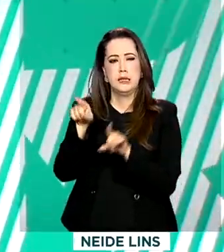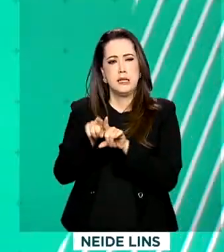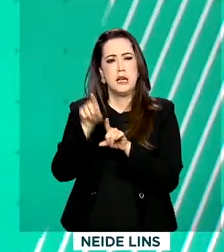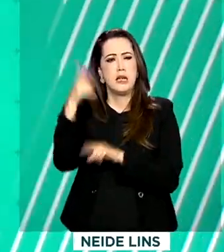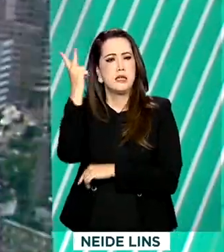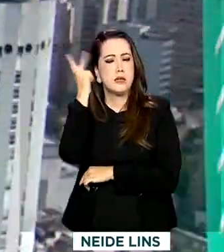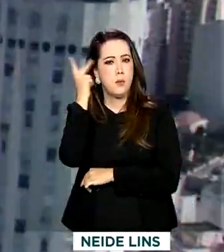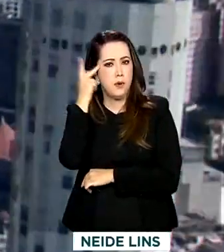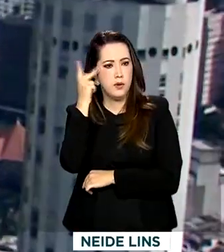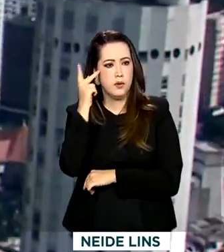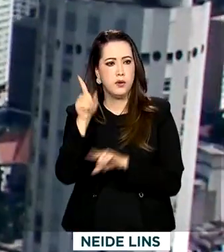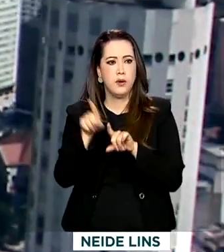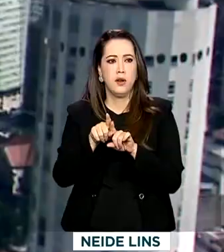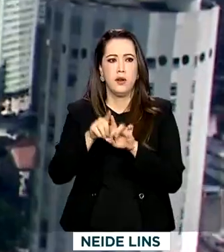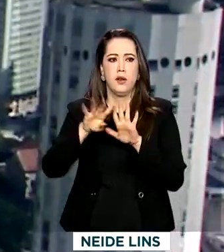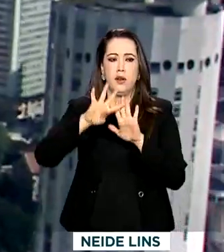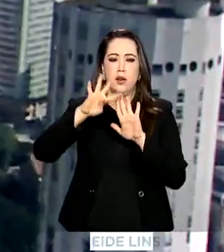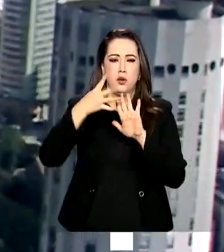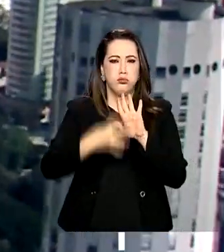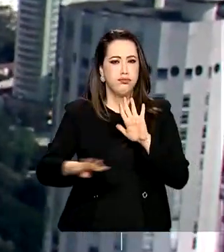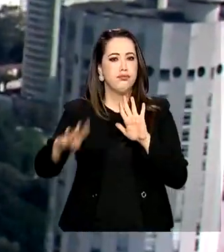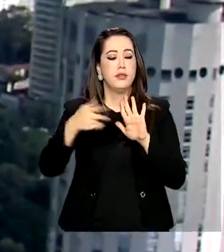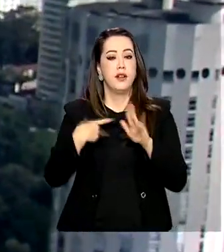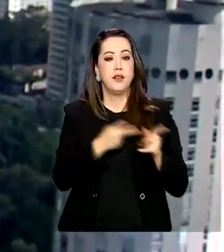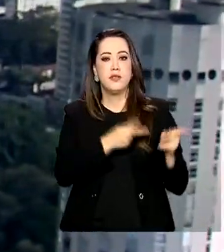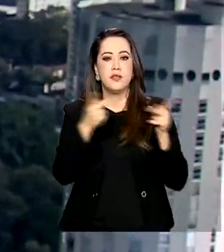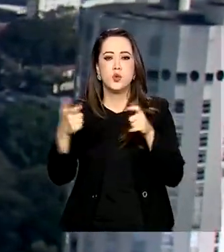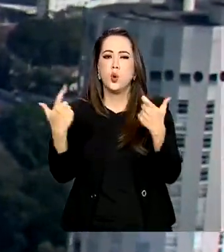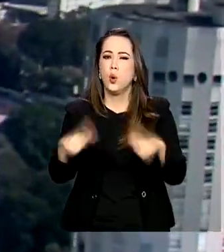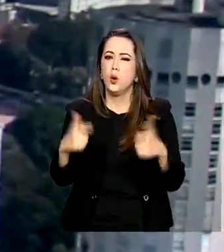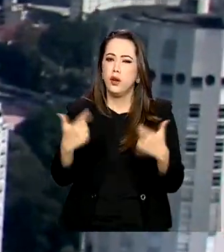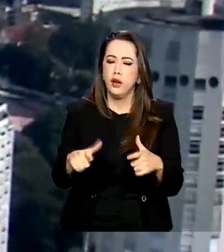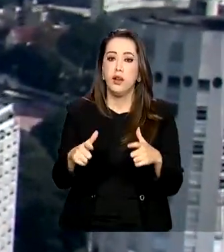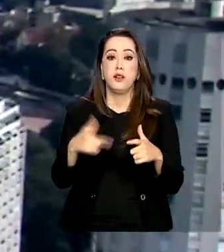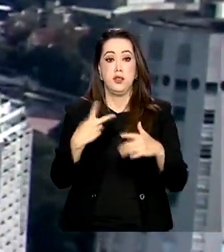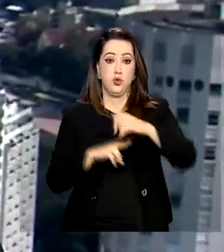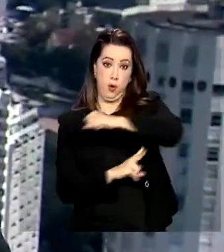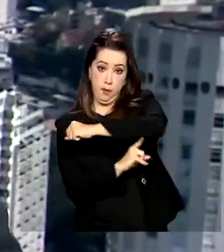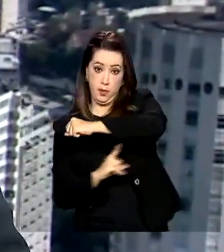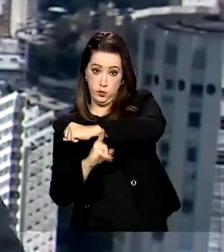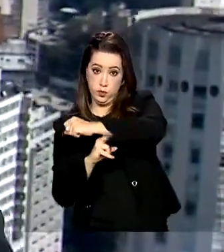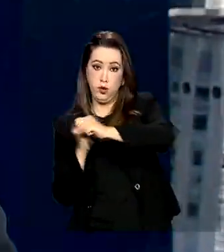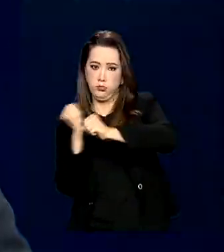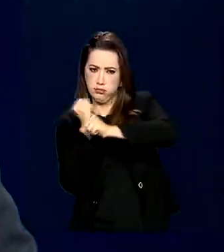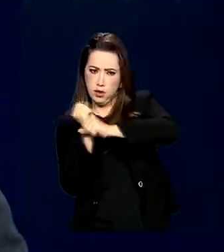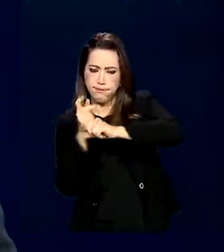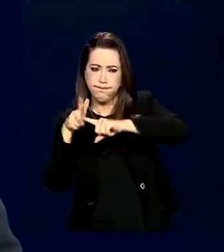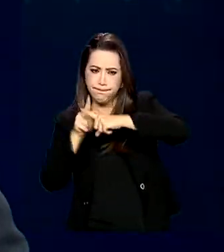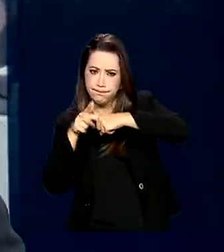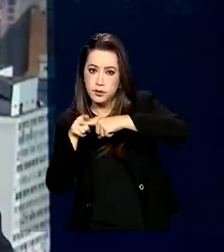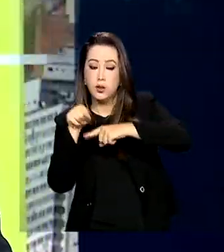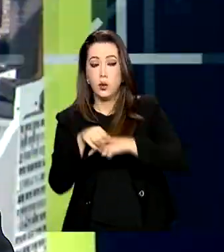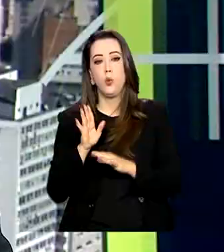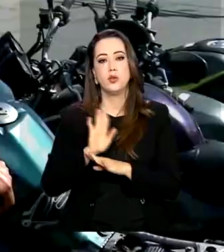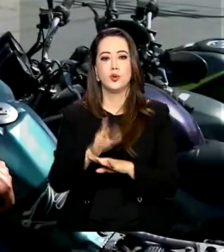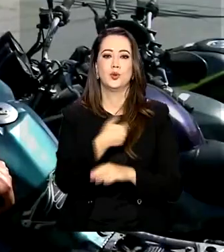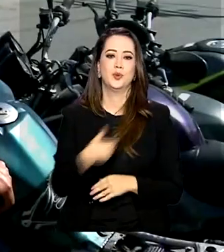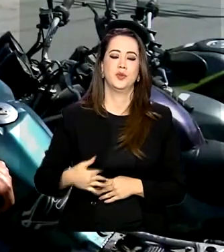Na cidade de São Vicente, ele visitou as obras de uma ponte que está sendo recuperada com a ajuda do governo federal.